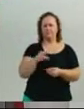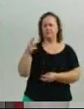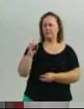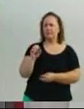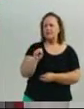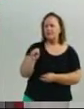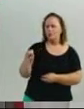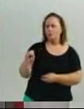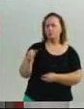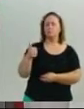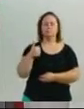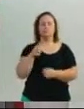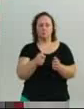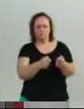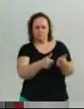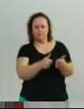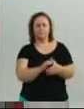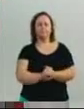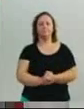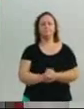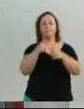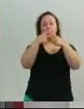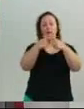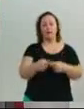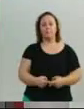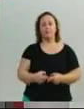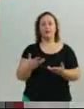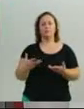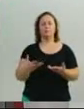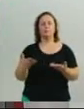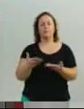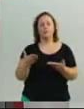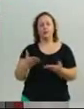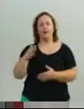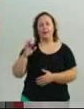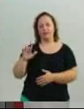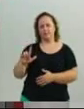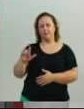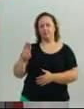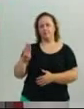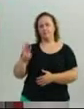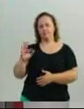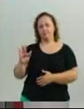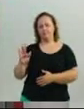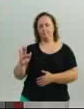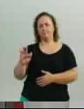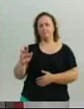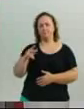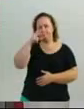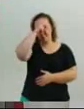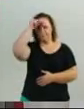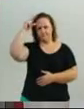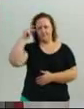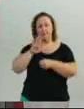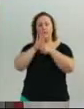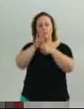Mais 30 segundos para a vossa excelência. O campeonato amador promovido pela LBF, ao qual o prefeito ajudou os clubes